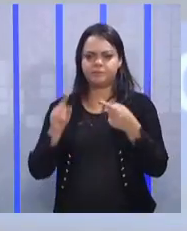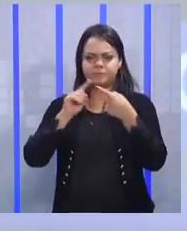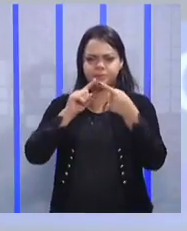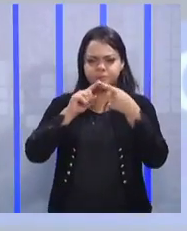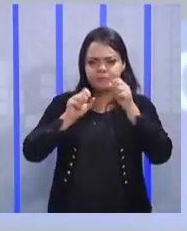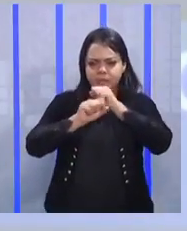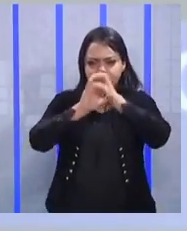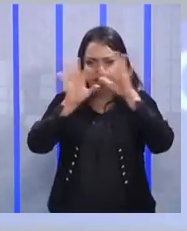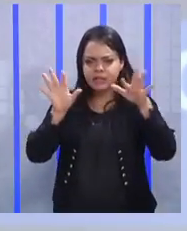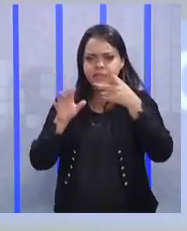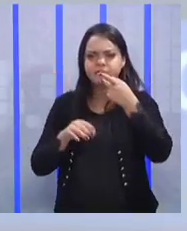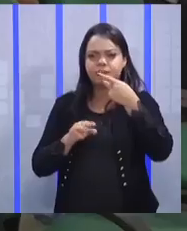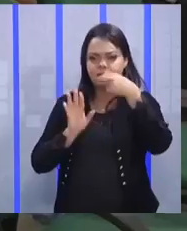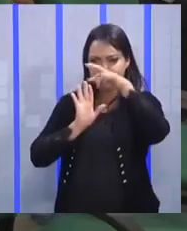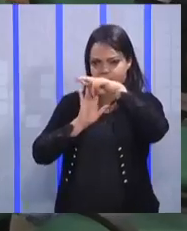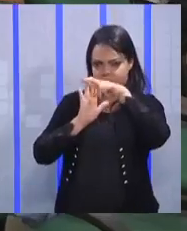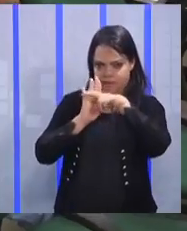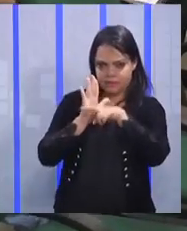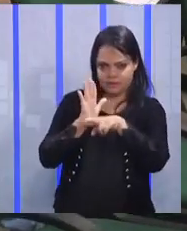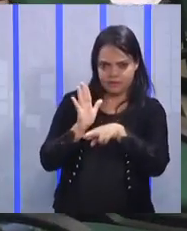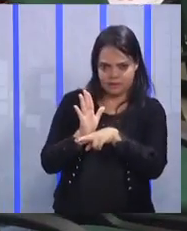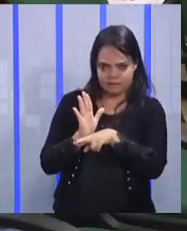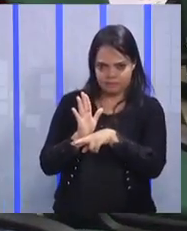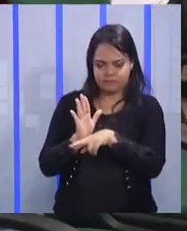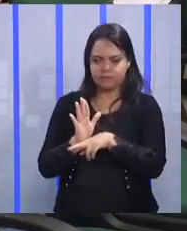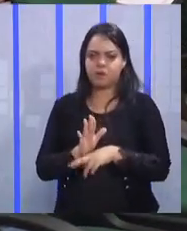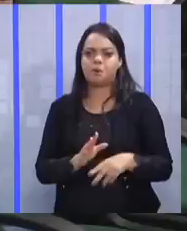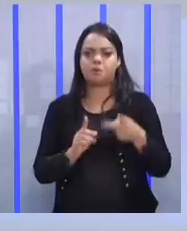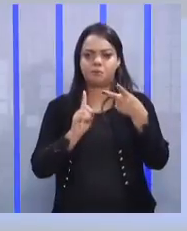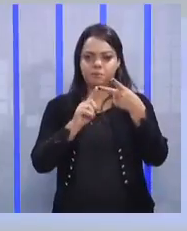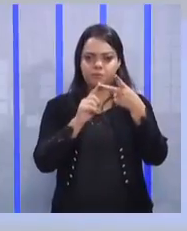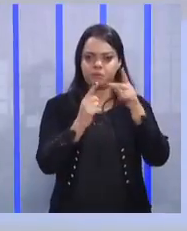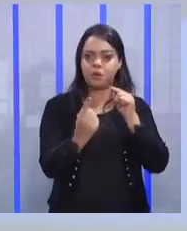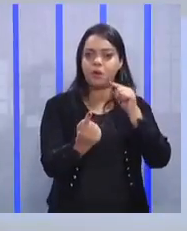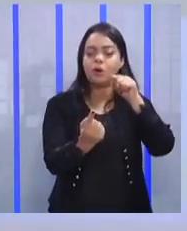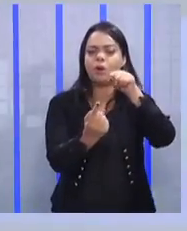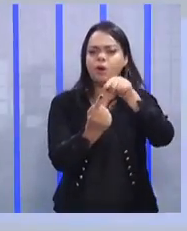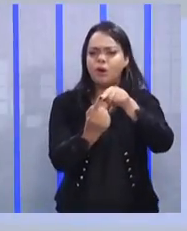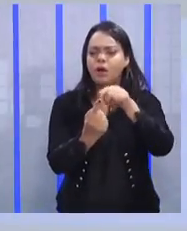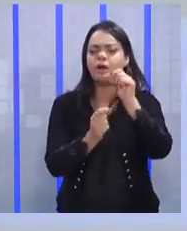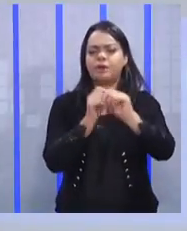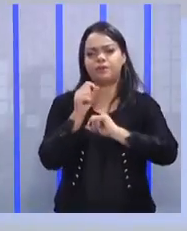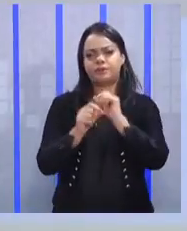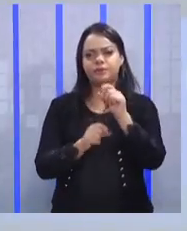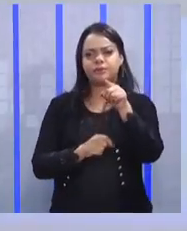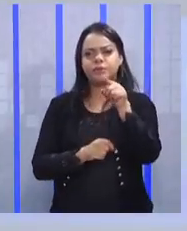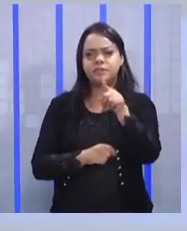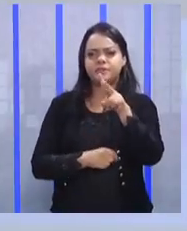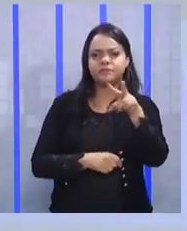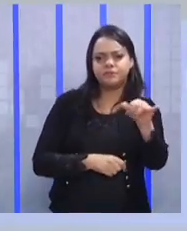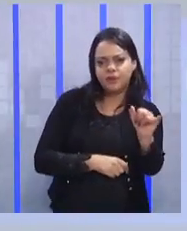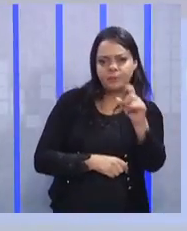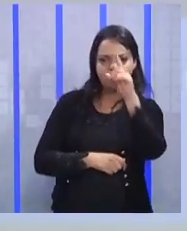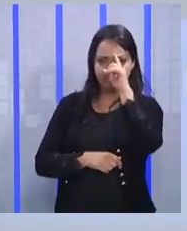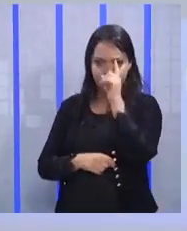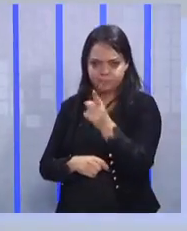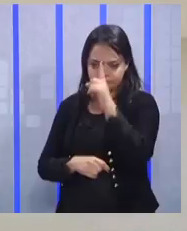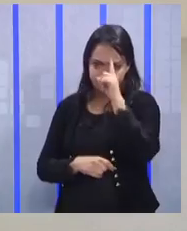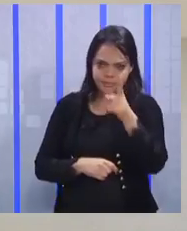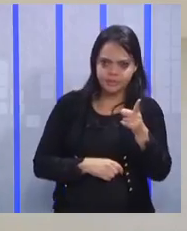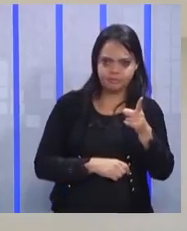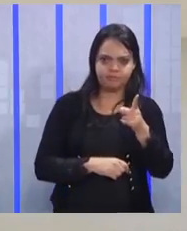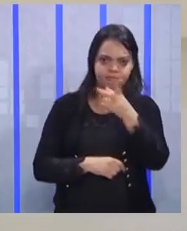regra é clara. O Arnaldo já não fala isso? Objetividade é ligado quando você vai delegar responsabilidade para alguém.